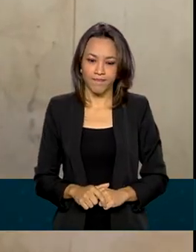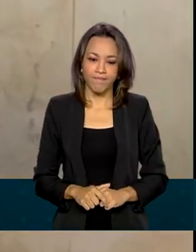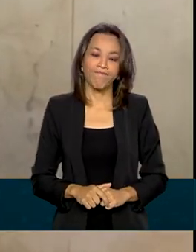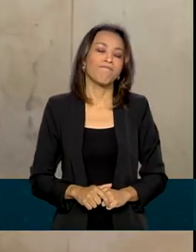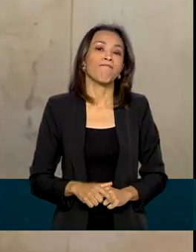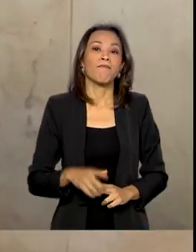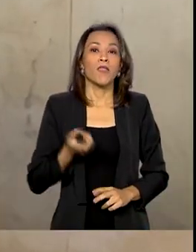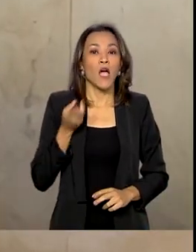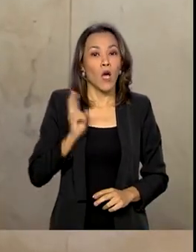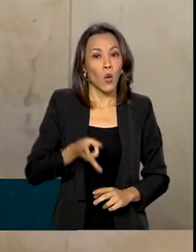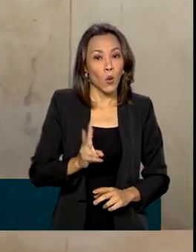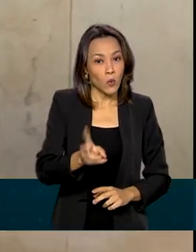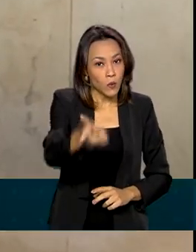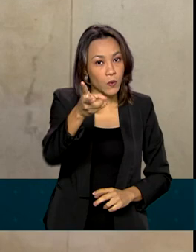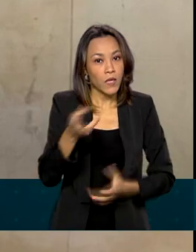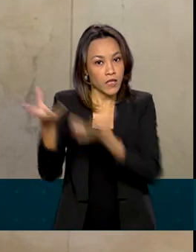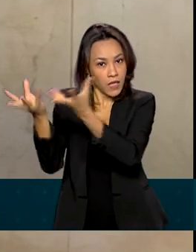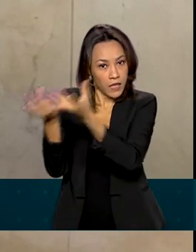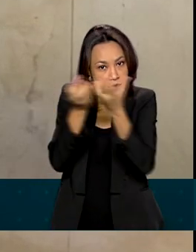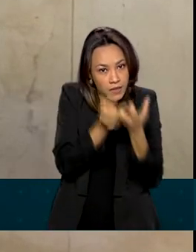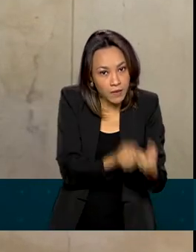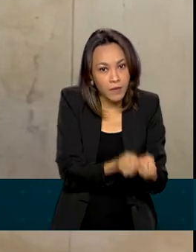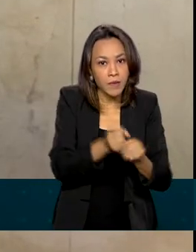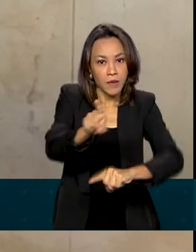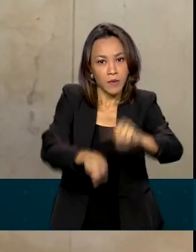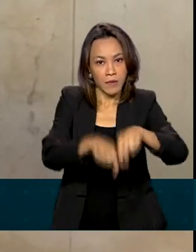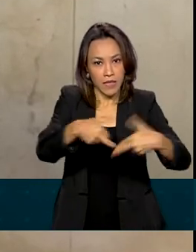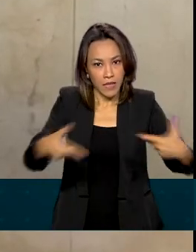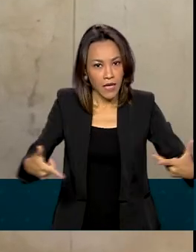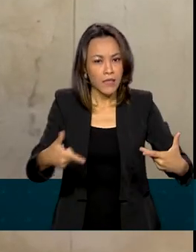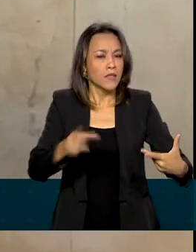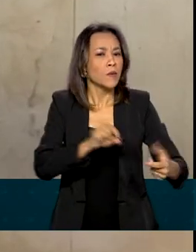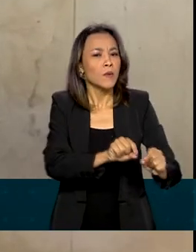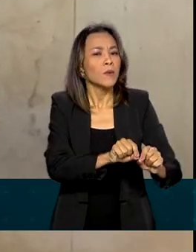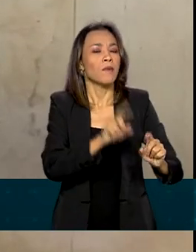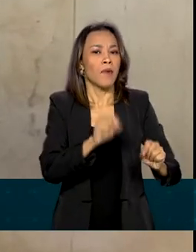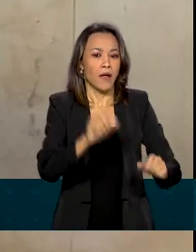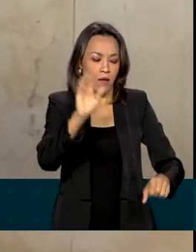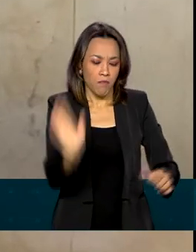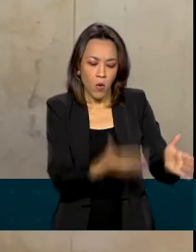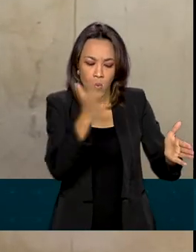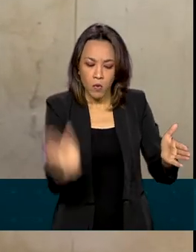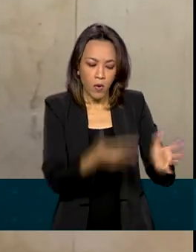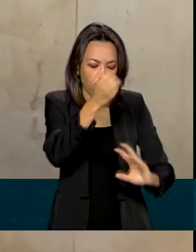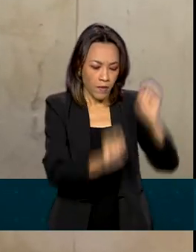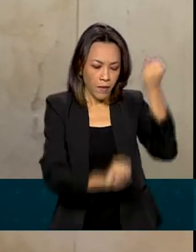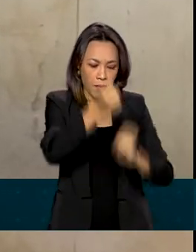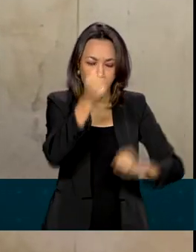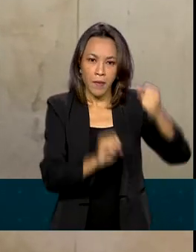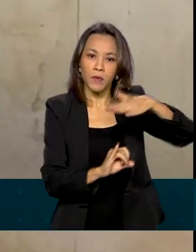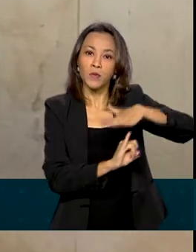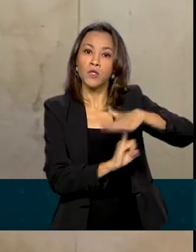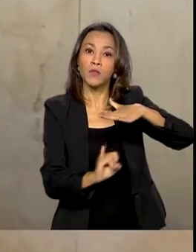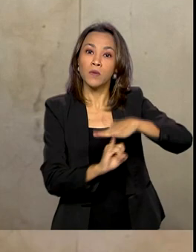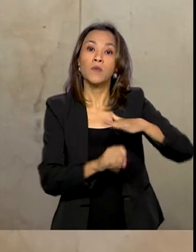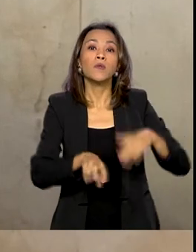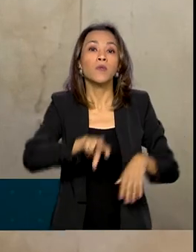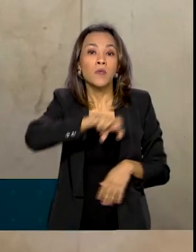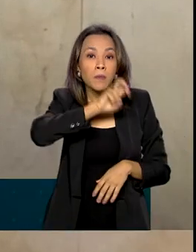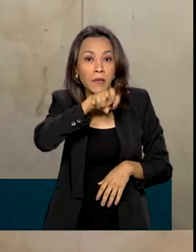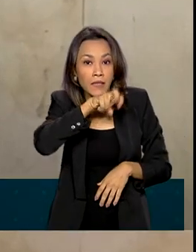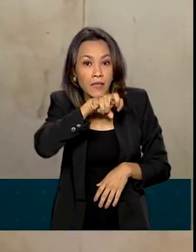A continuidade do recebimento dos insumos para a fabricação das vacinas pelo Butantan voltou à normalidade.